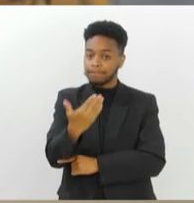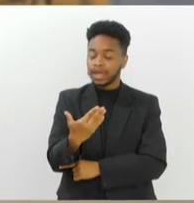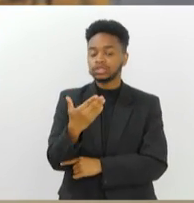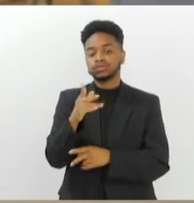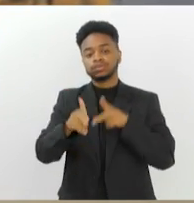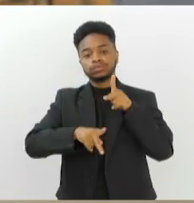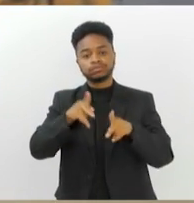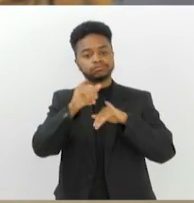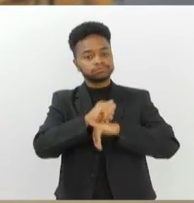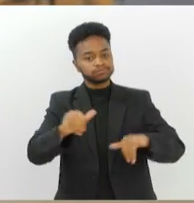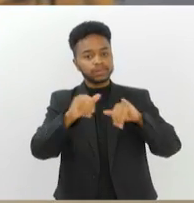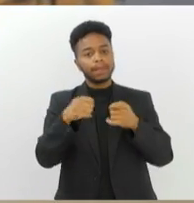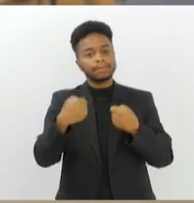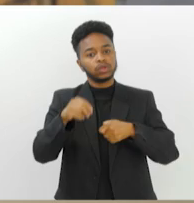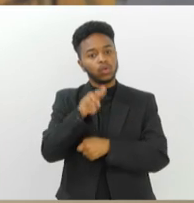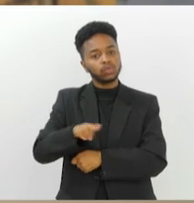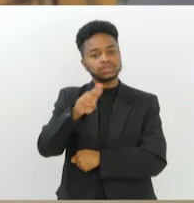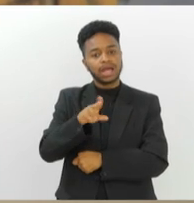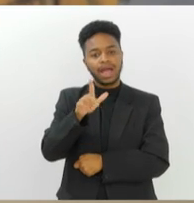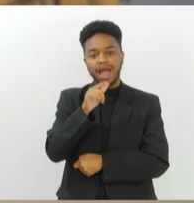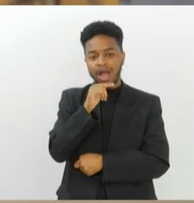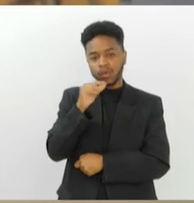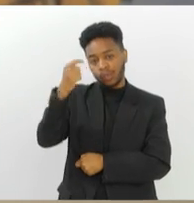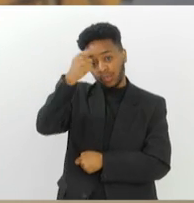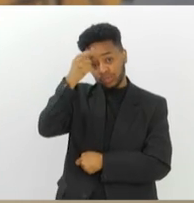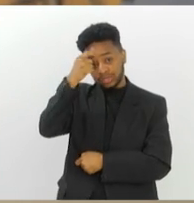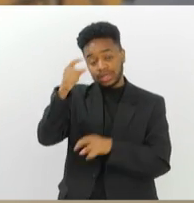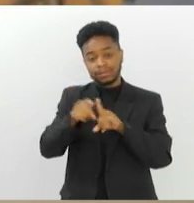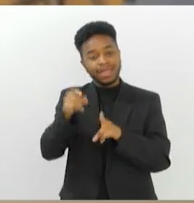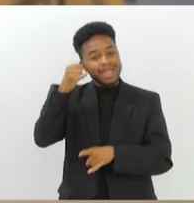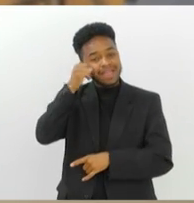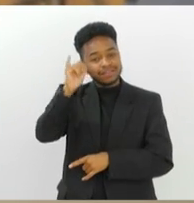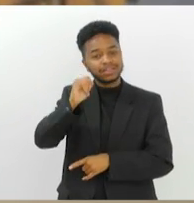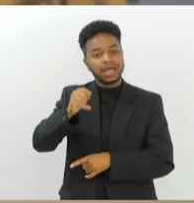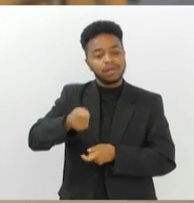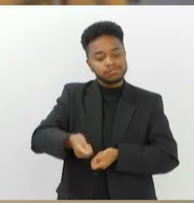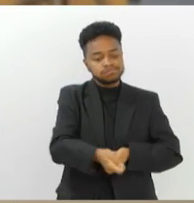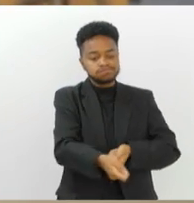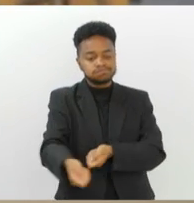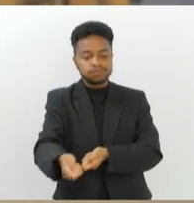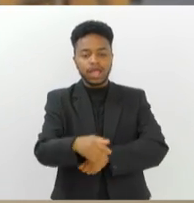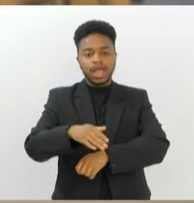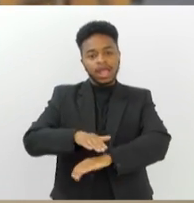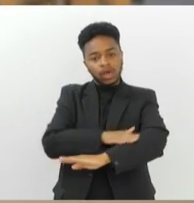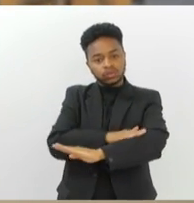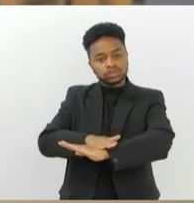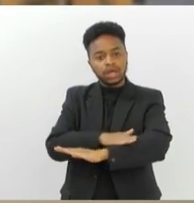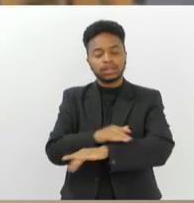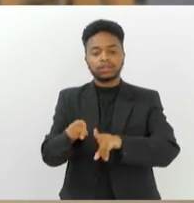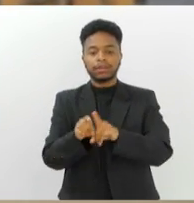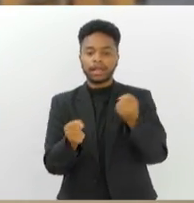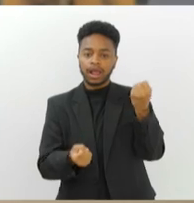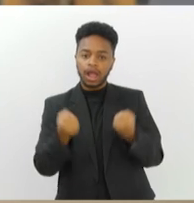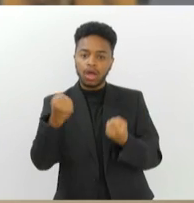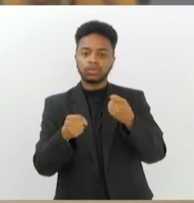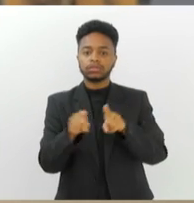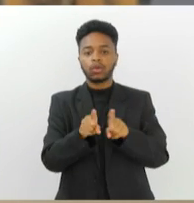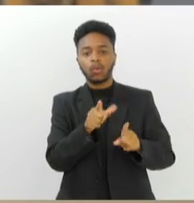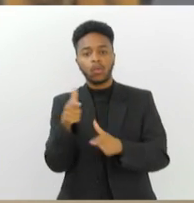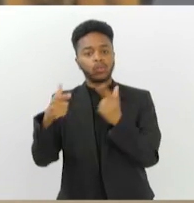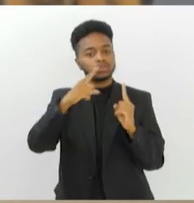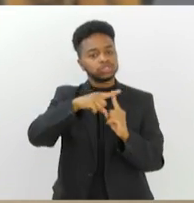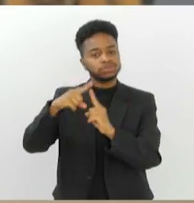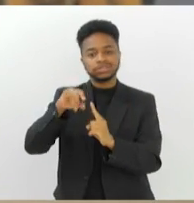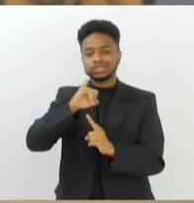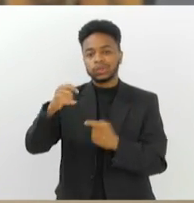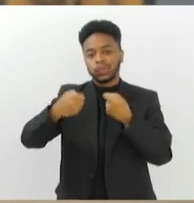população utilize água de forma consciente, evitando a lavagem de calçada, lavagem de veículos e demais outros tipos de uso que